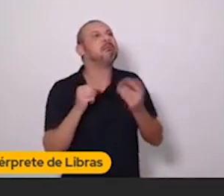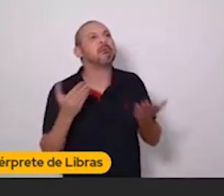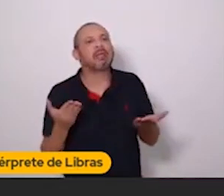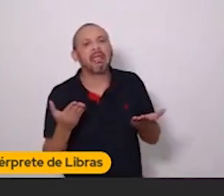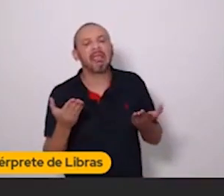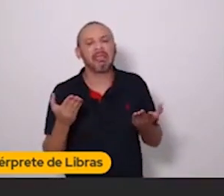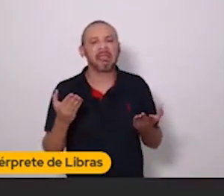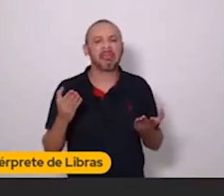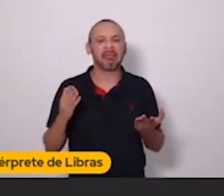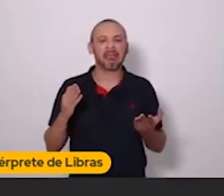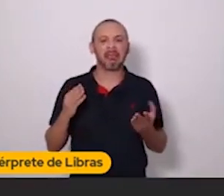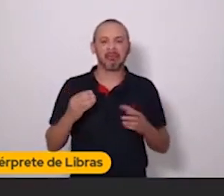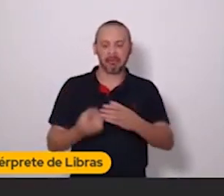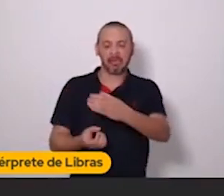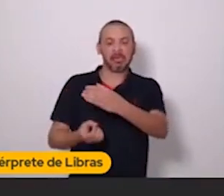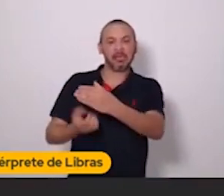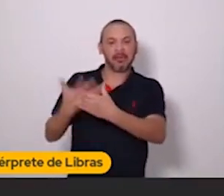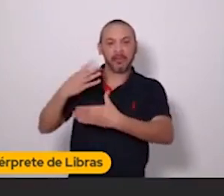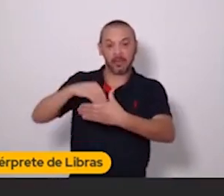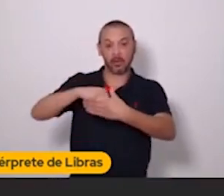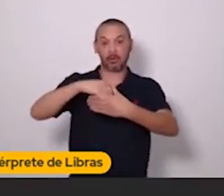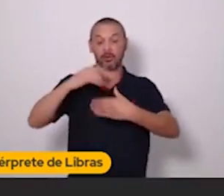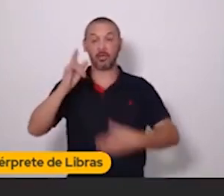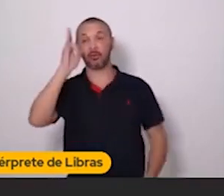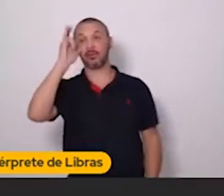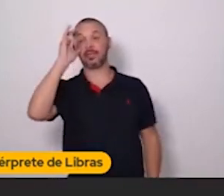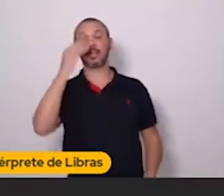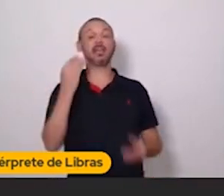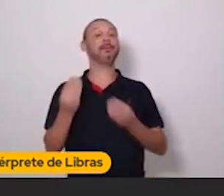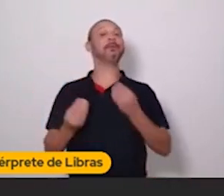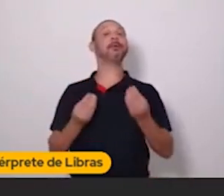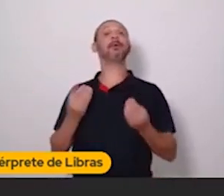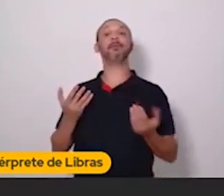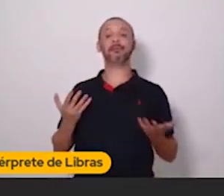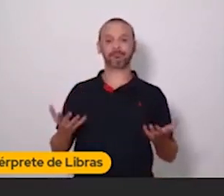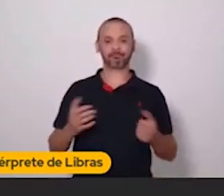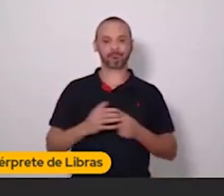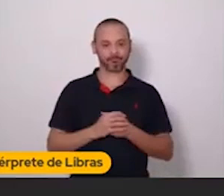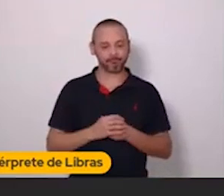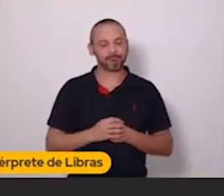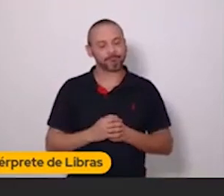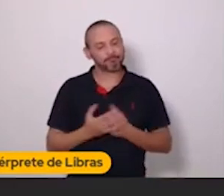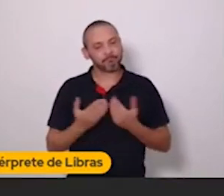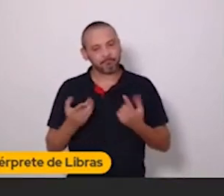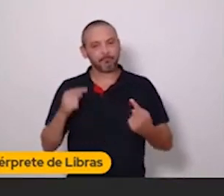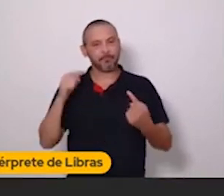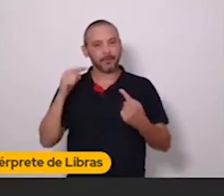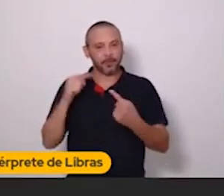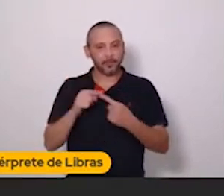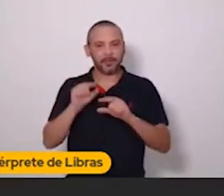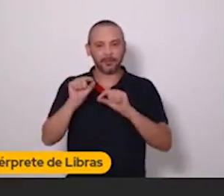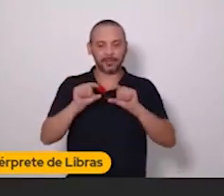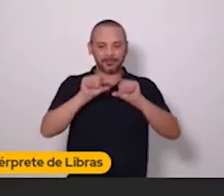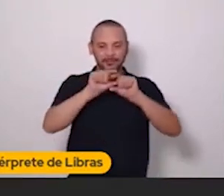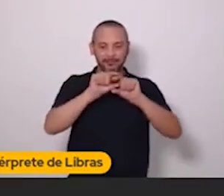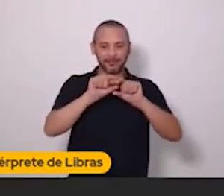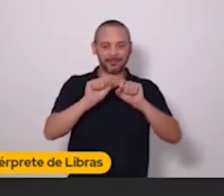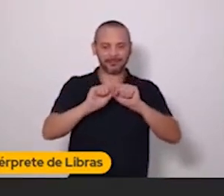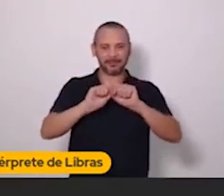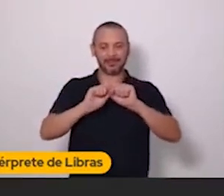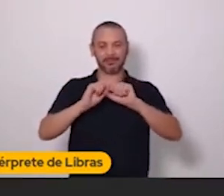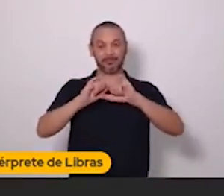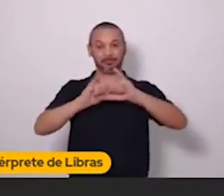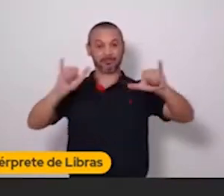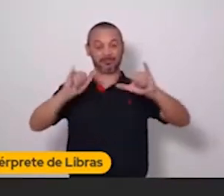Que vão criar conteúdo no Instagram. E não sabem como fugir desse feed vitrine. O feed vitrine é basicamente aquele feed no Instagram que